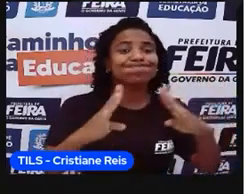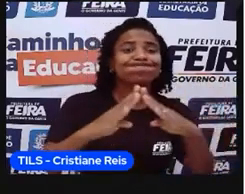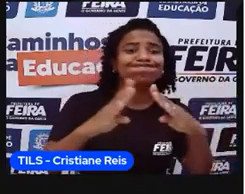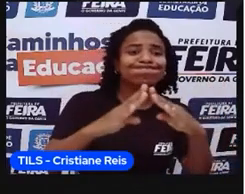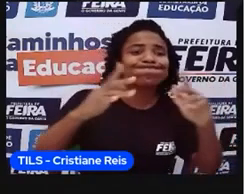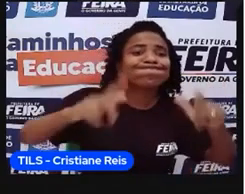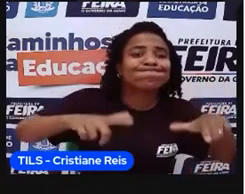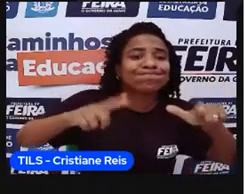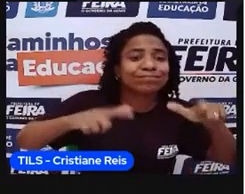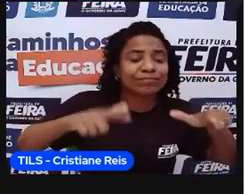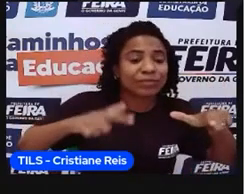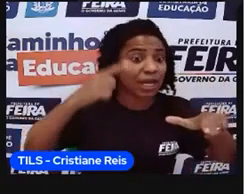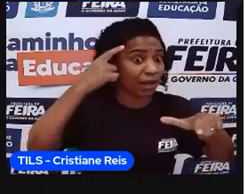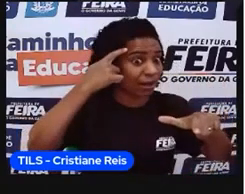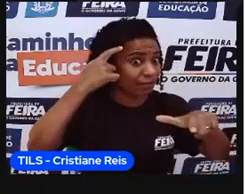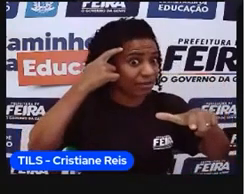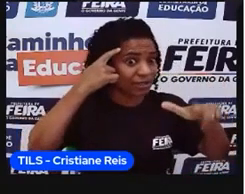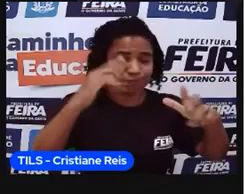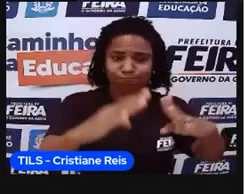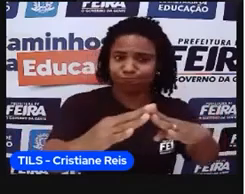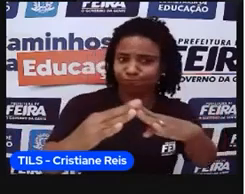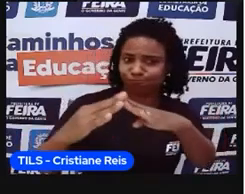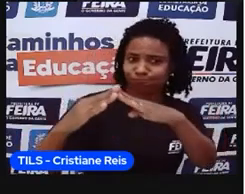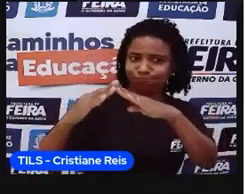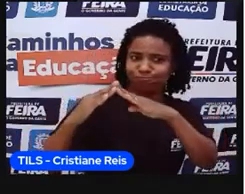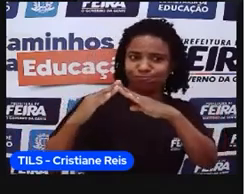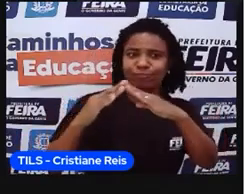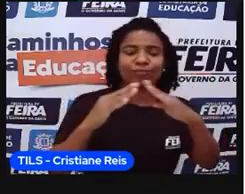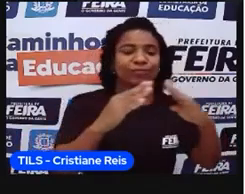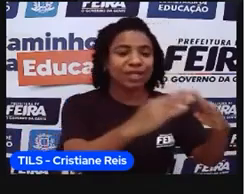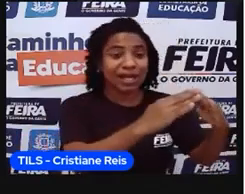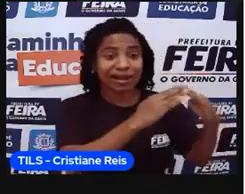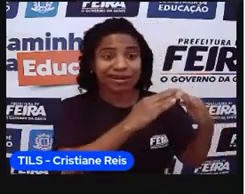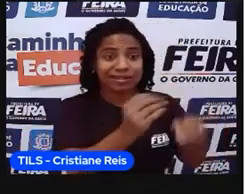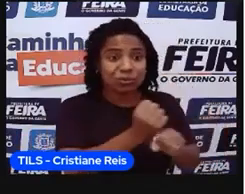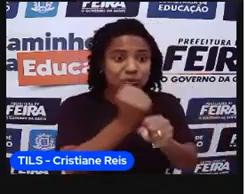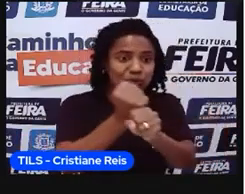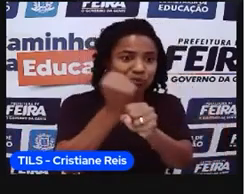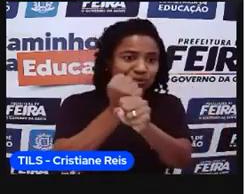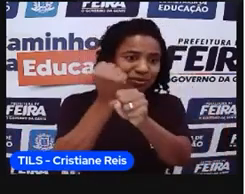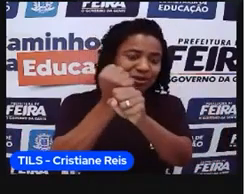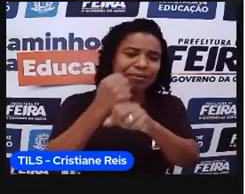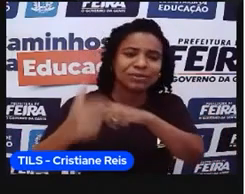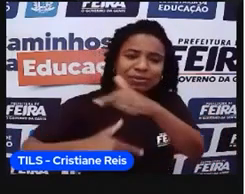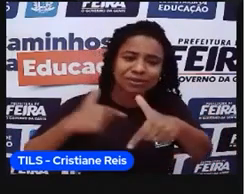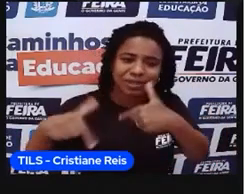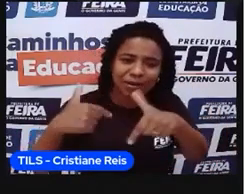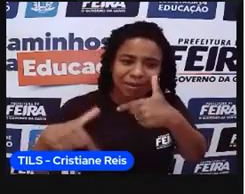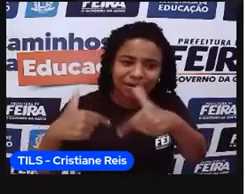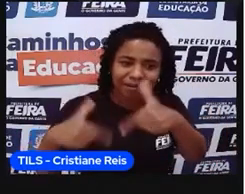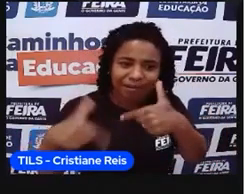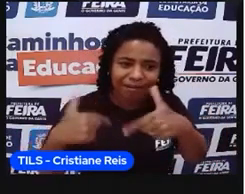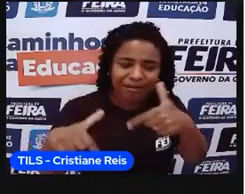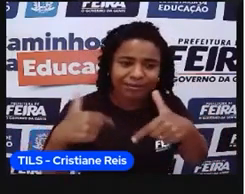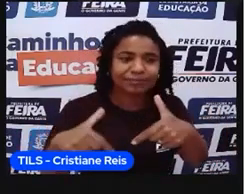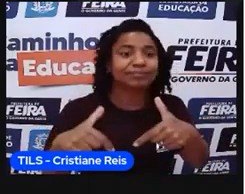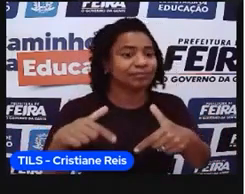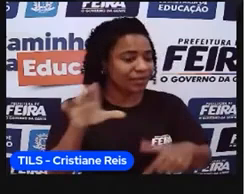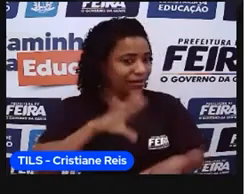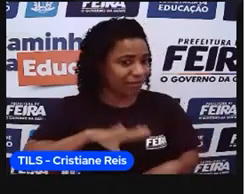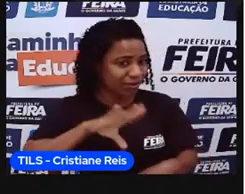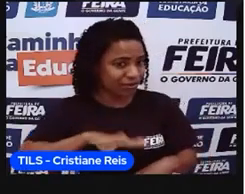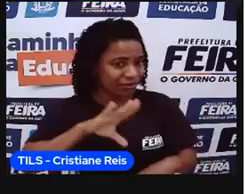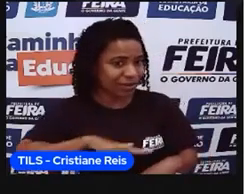suprir a necessidade dessas fazendas, né, das pessoas que viviam, trabalhavam nessa fazenda. Então, Portugal começou a trazer algumas